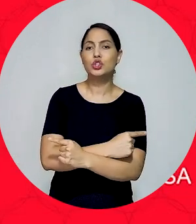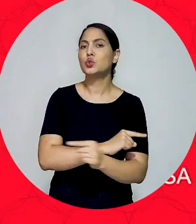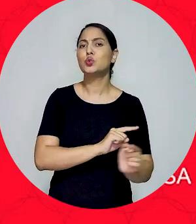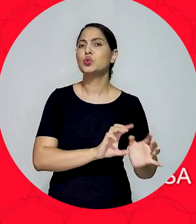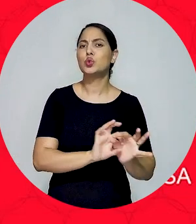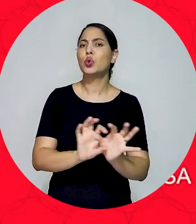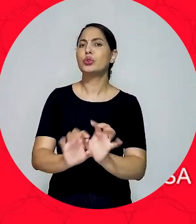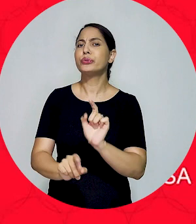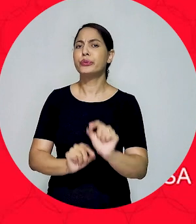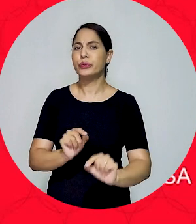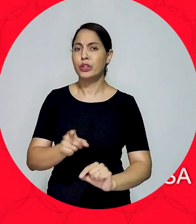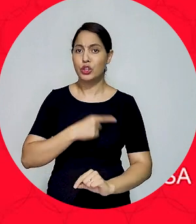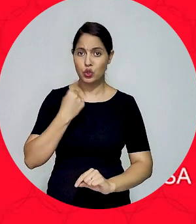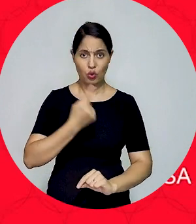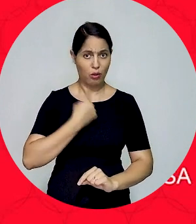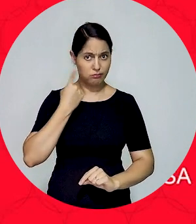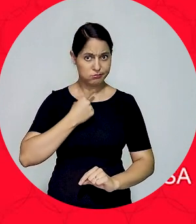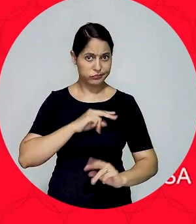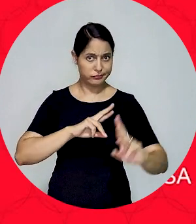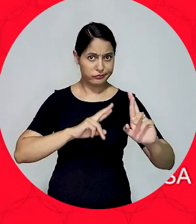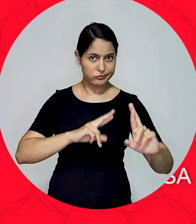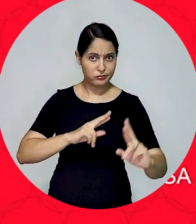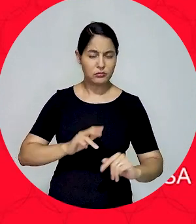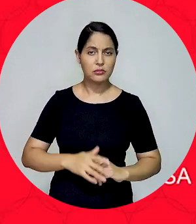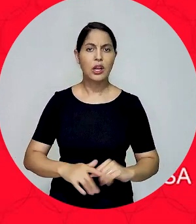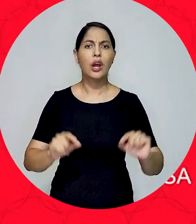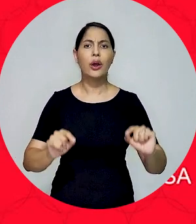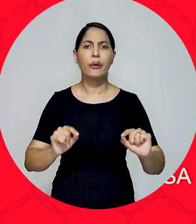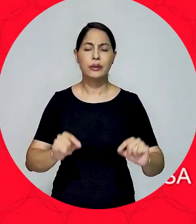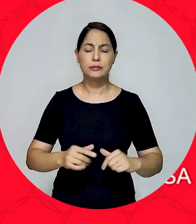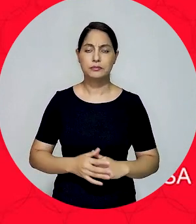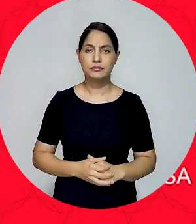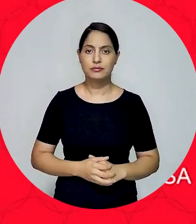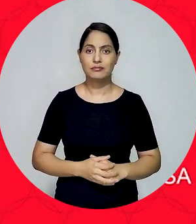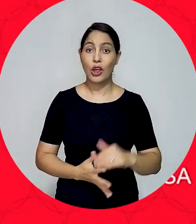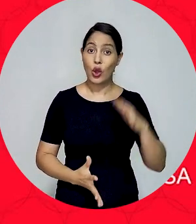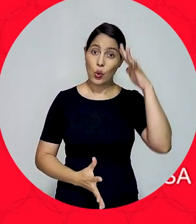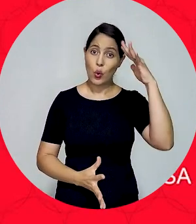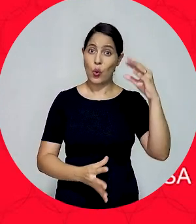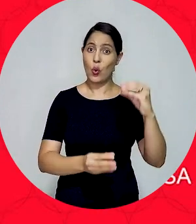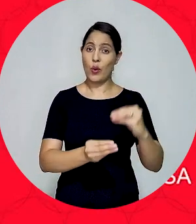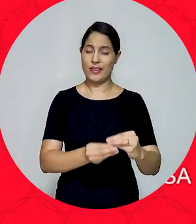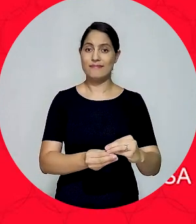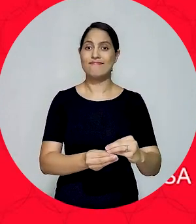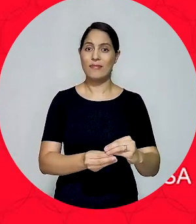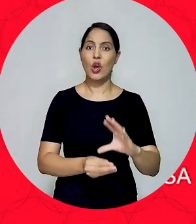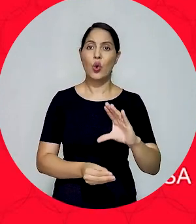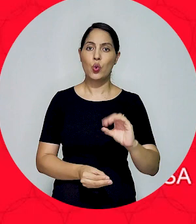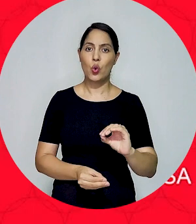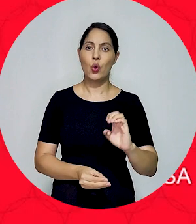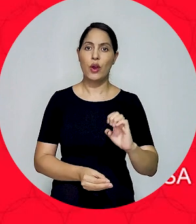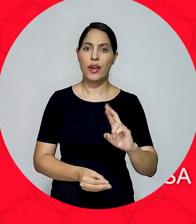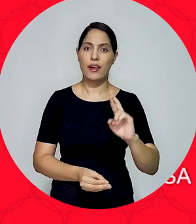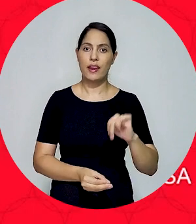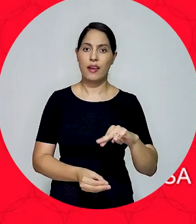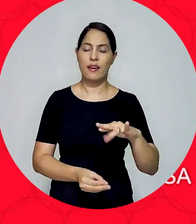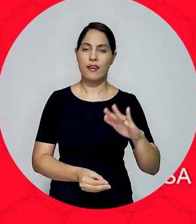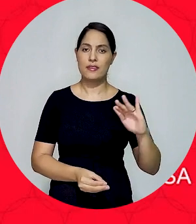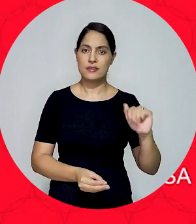que todo e qualquer advogado e advogada pode esperar é a manutenção da coerência